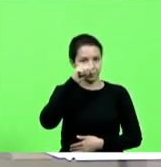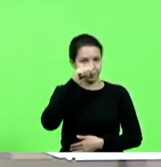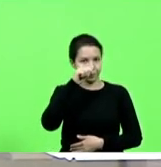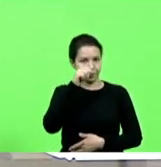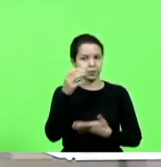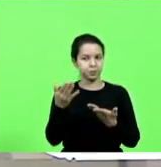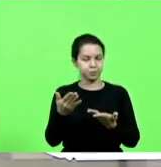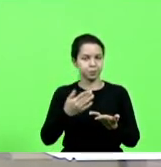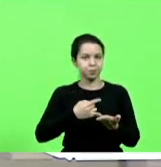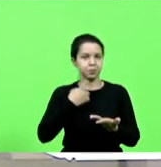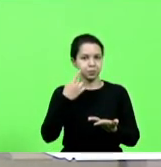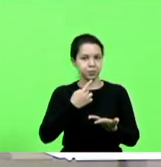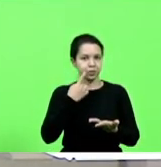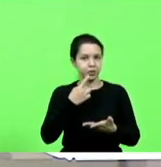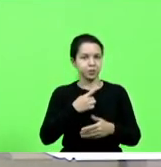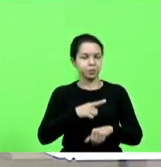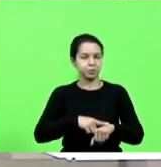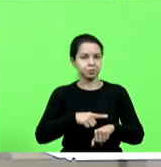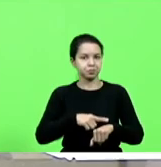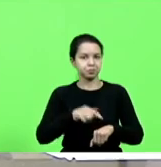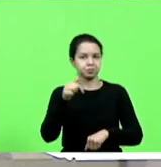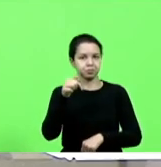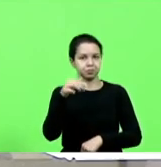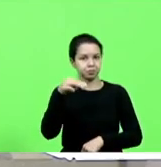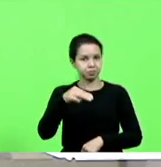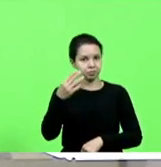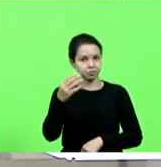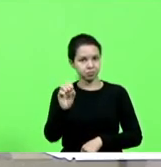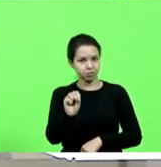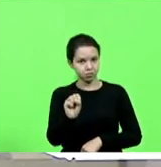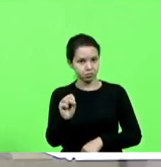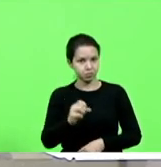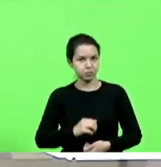excelência terá sete minutos e trinta segundos deputado